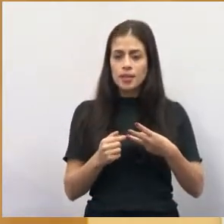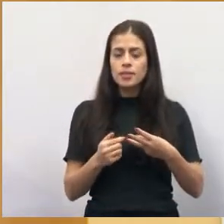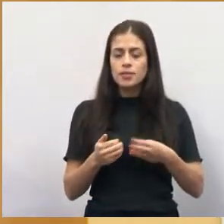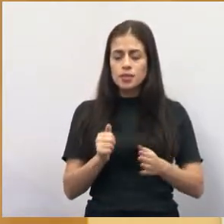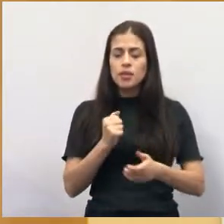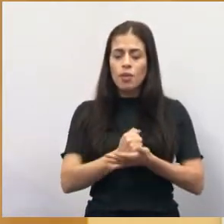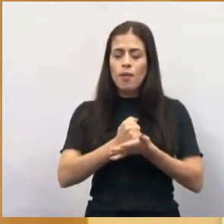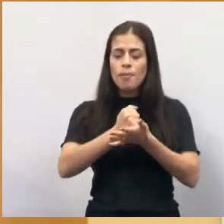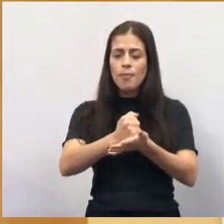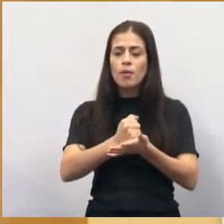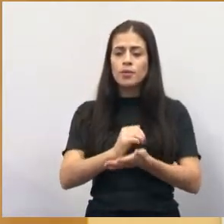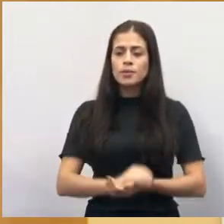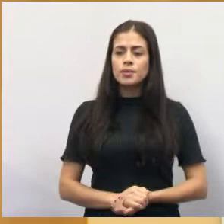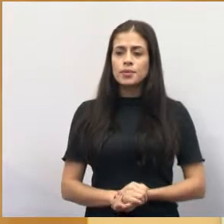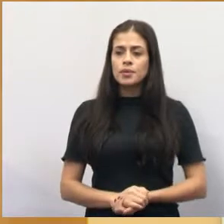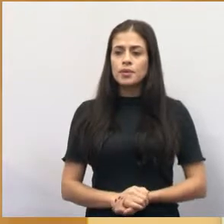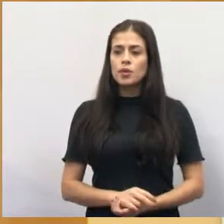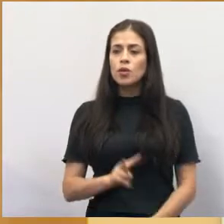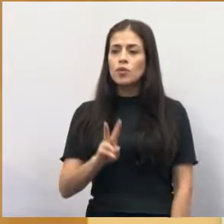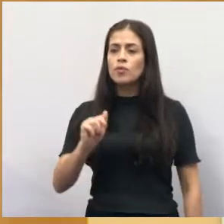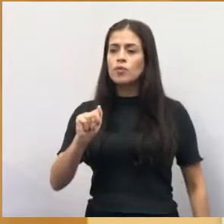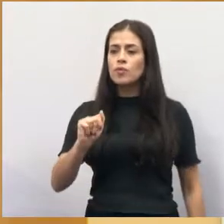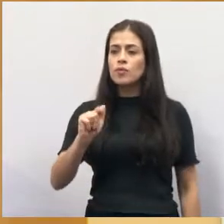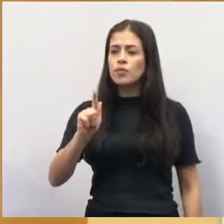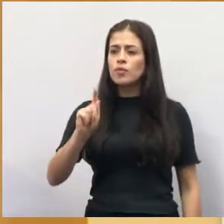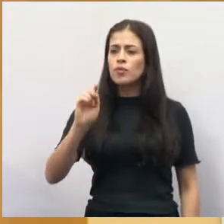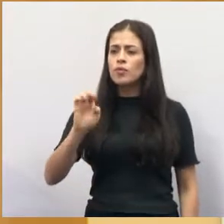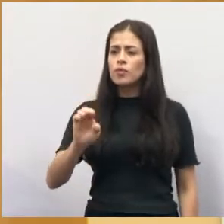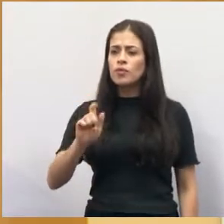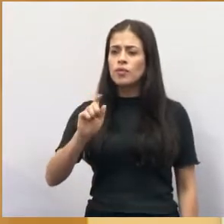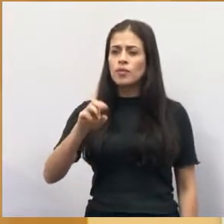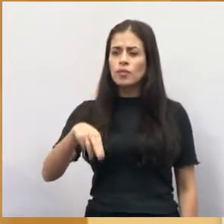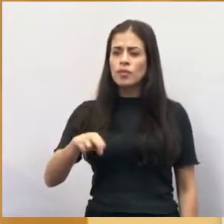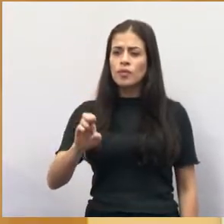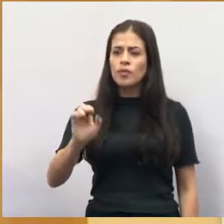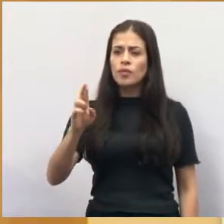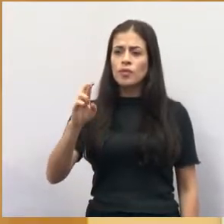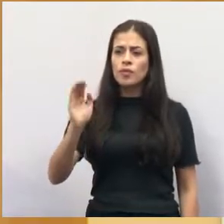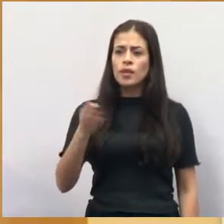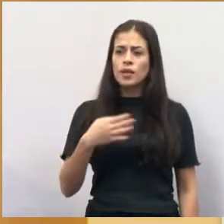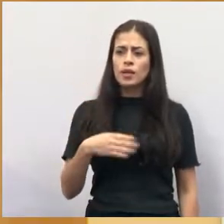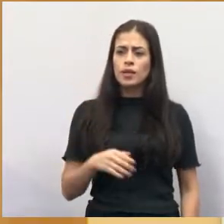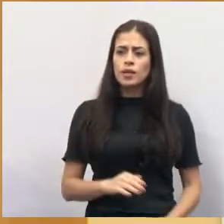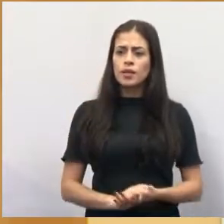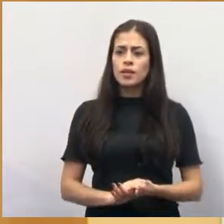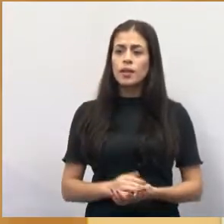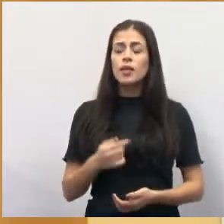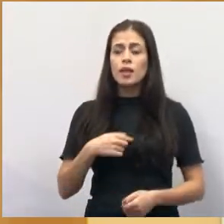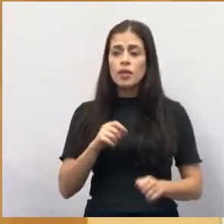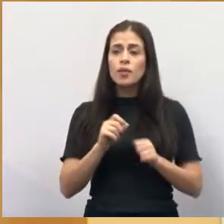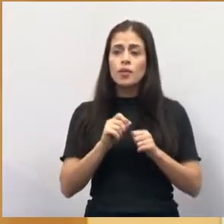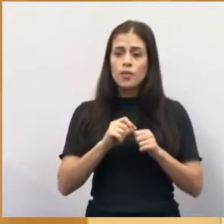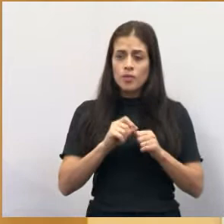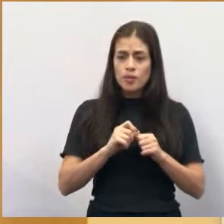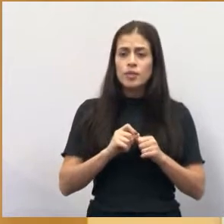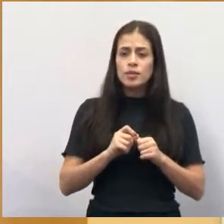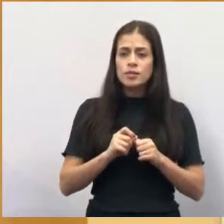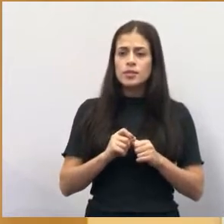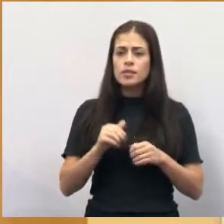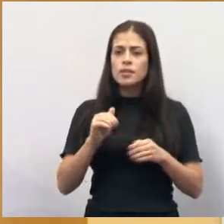Teixeira. Dizer também que o Wagner Balheiro, candidato que eu fiz campanha aqui em Jacareí, teve 2